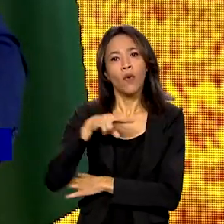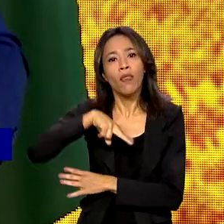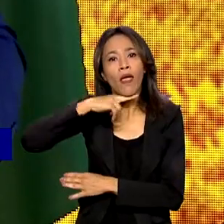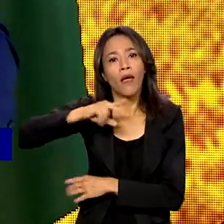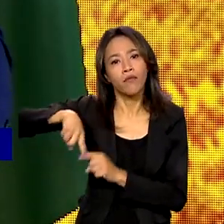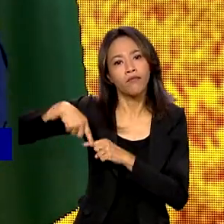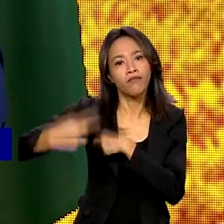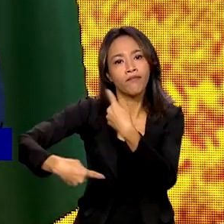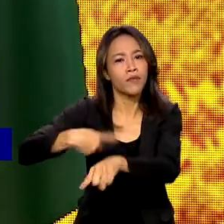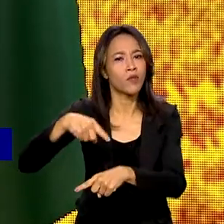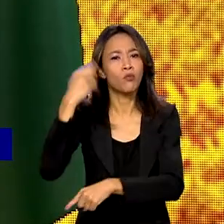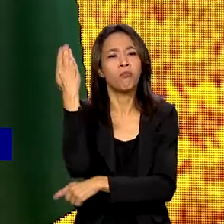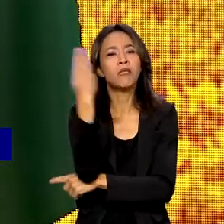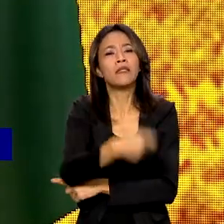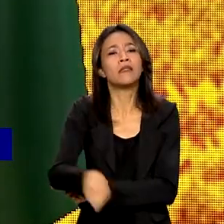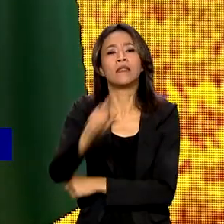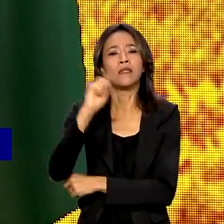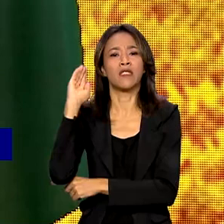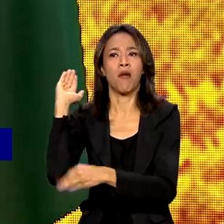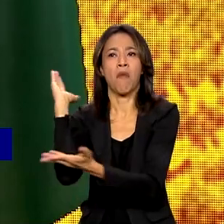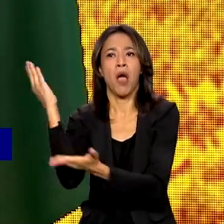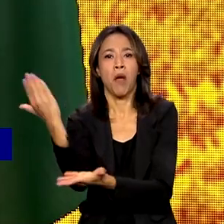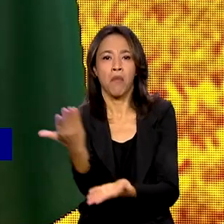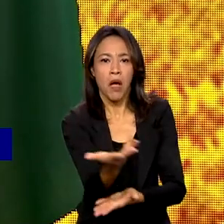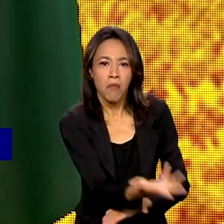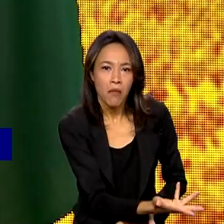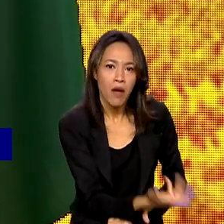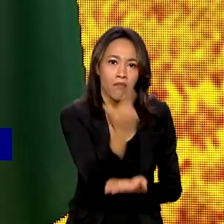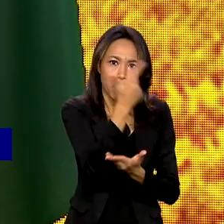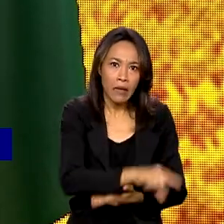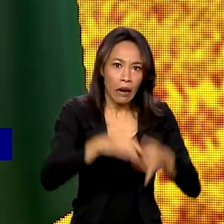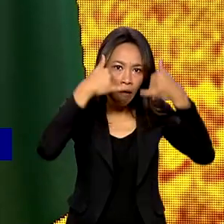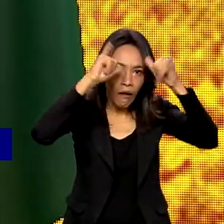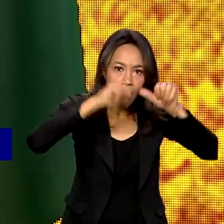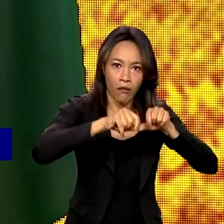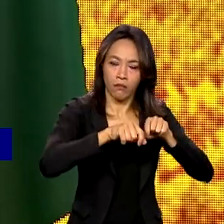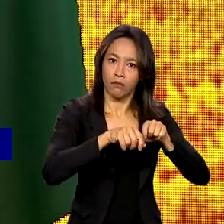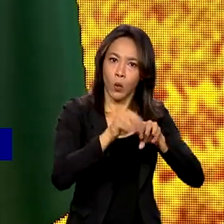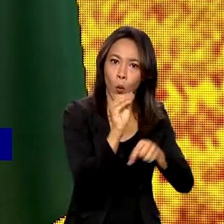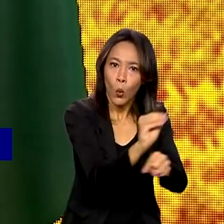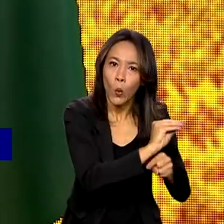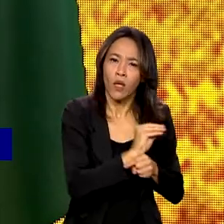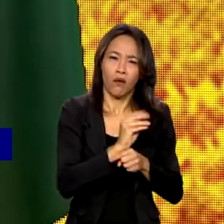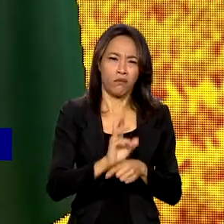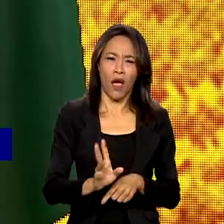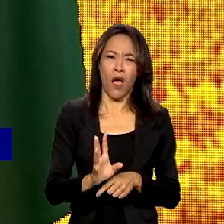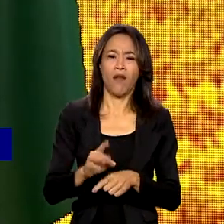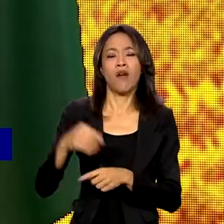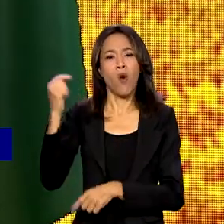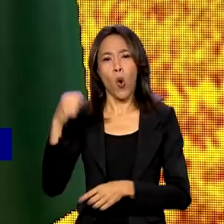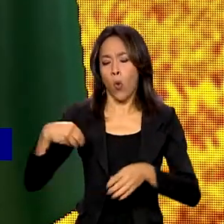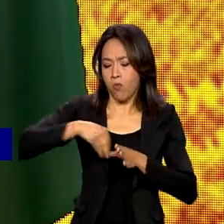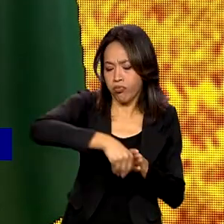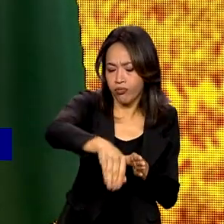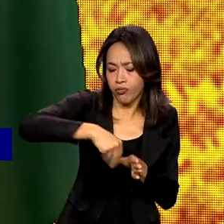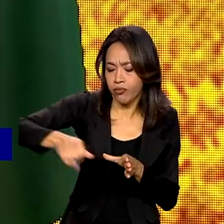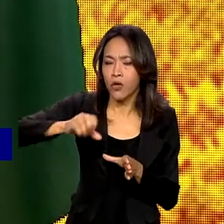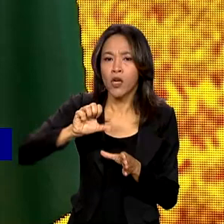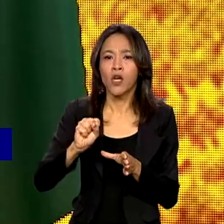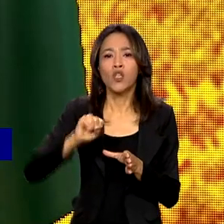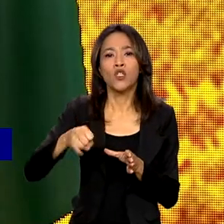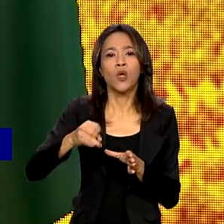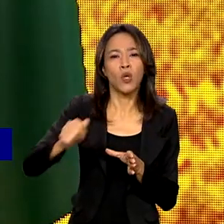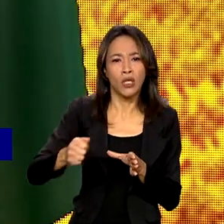desmatar nada para criar mais gado, nada para plantar mais soja. Nós temos